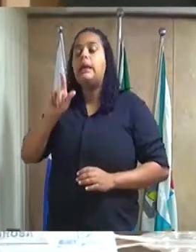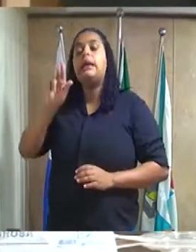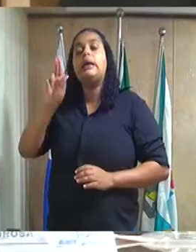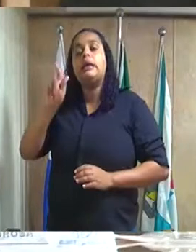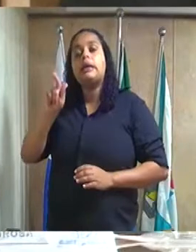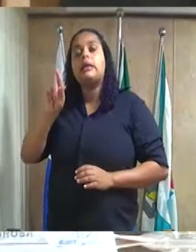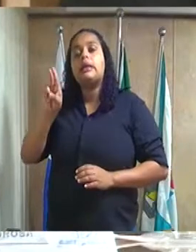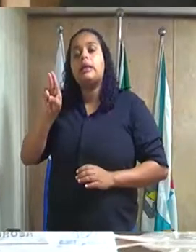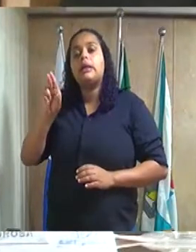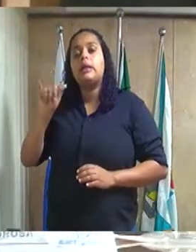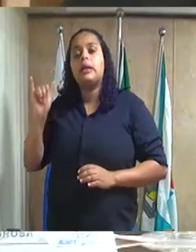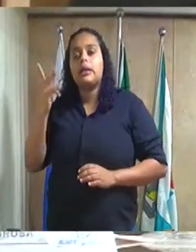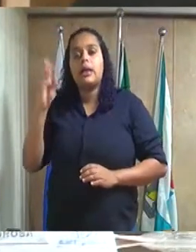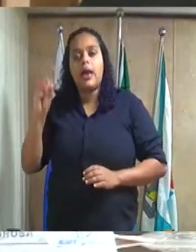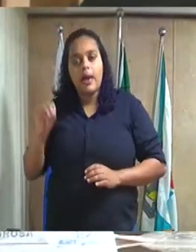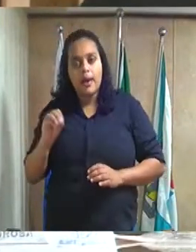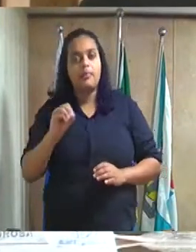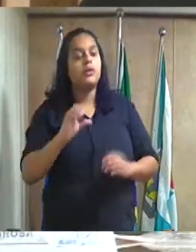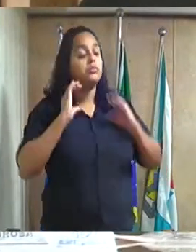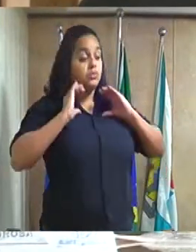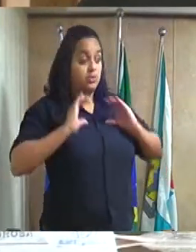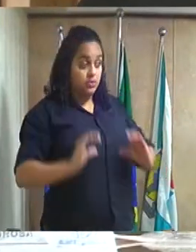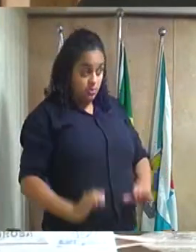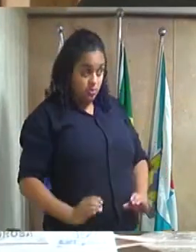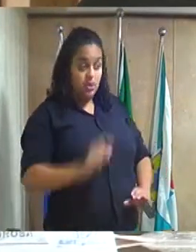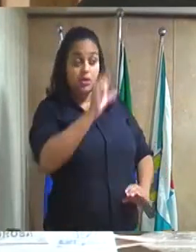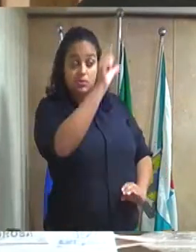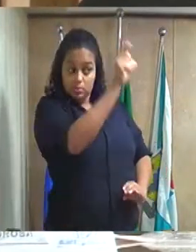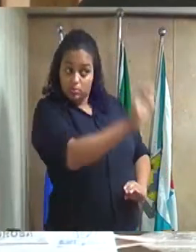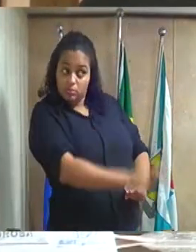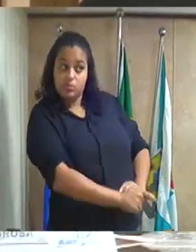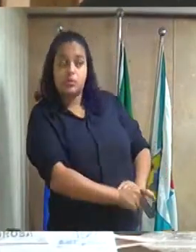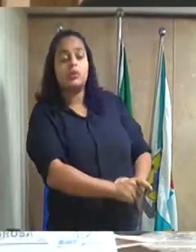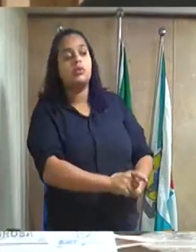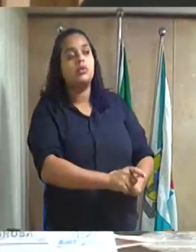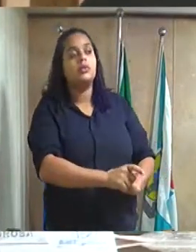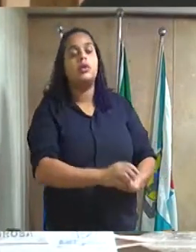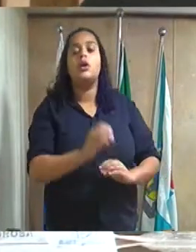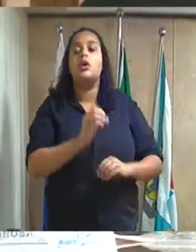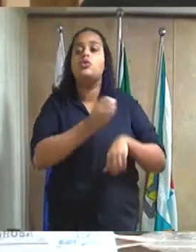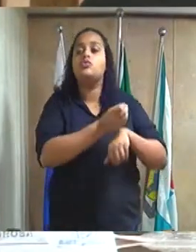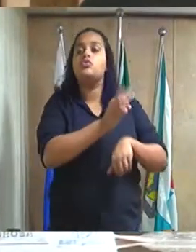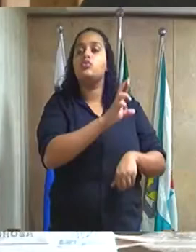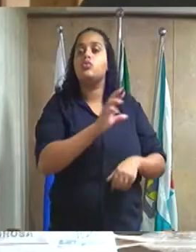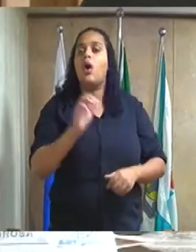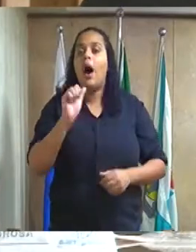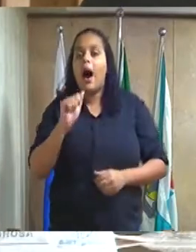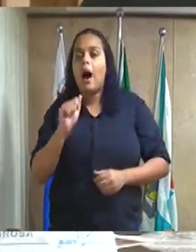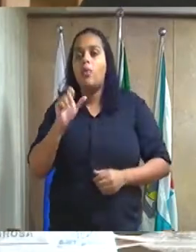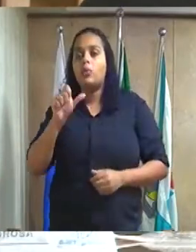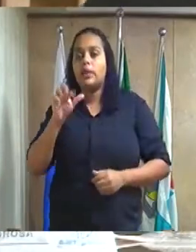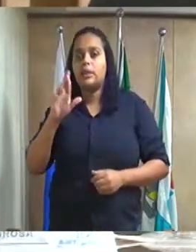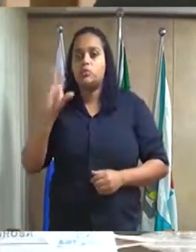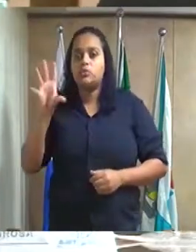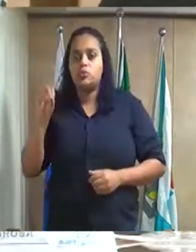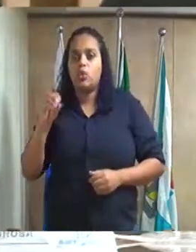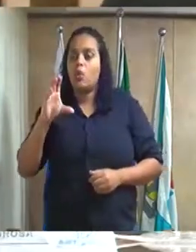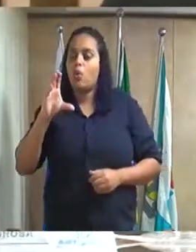outorgando título de cidadania do que caxiense ao excelentíssimo doutor Haroldo Luiz de Carvalho Costa